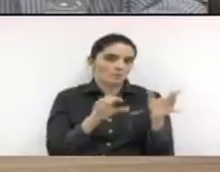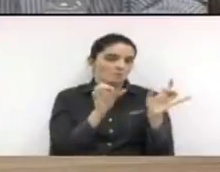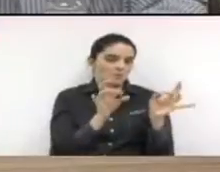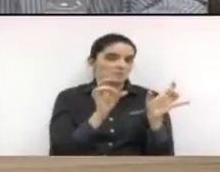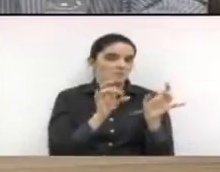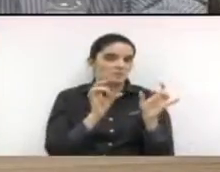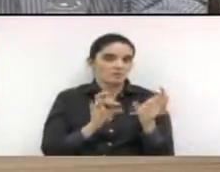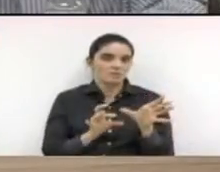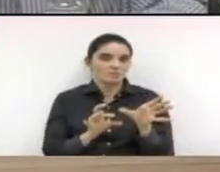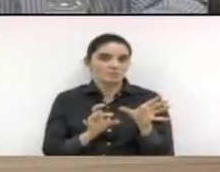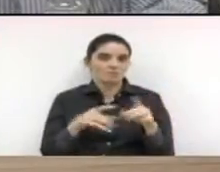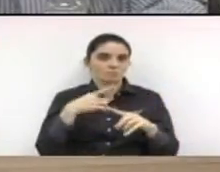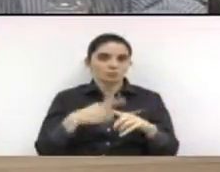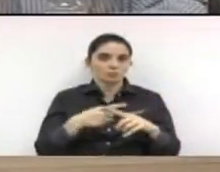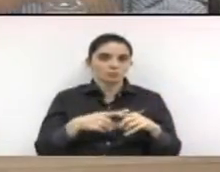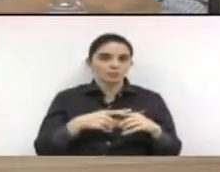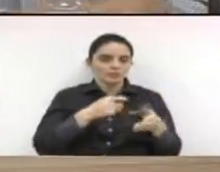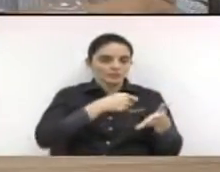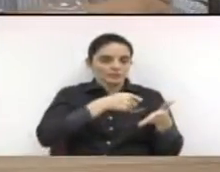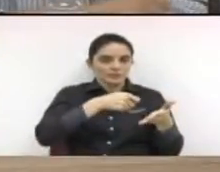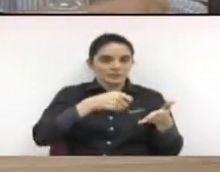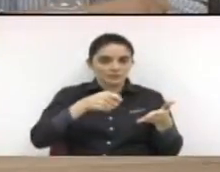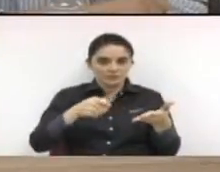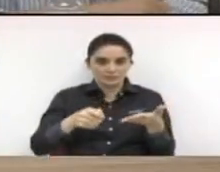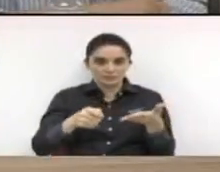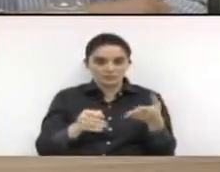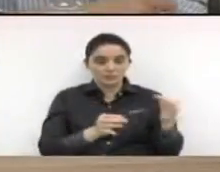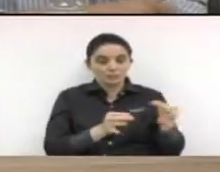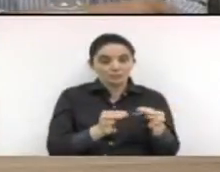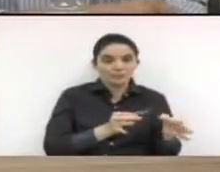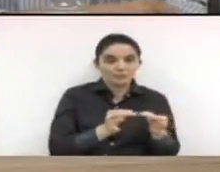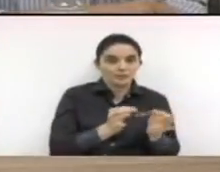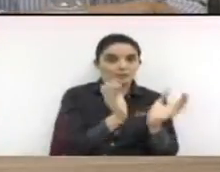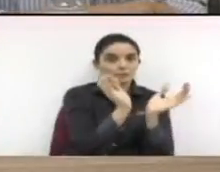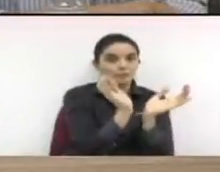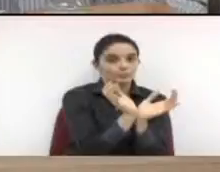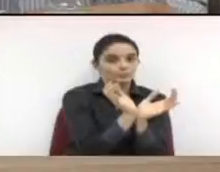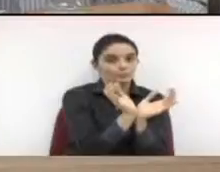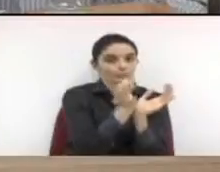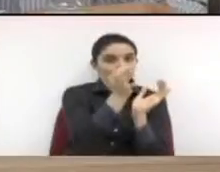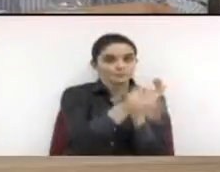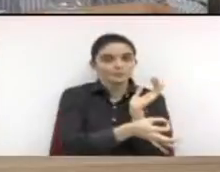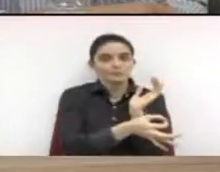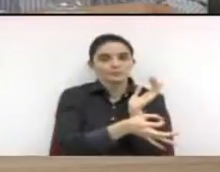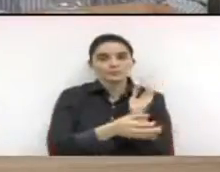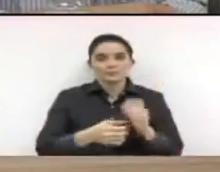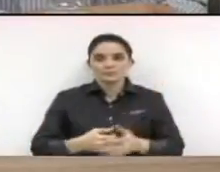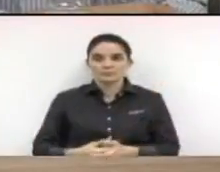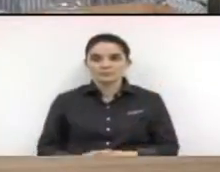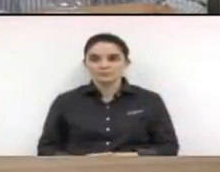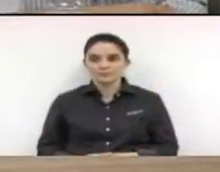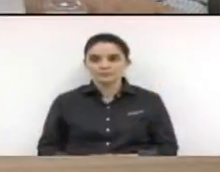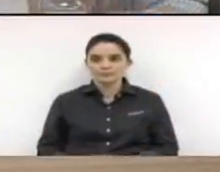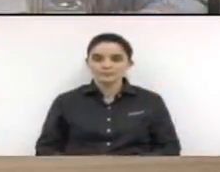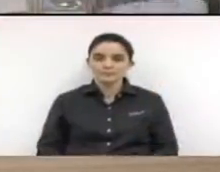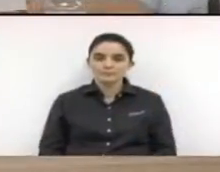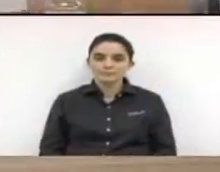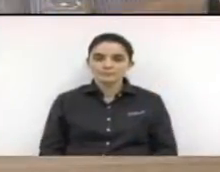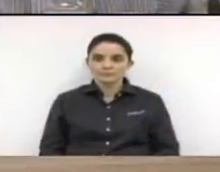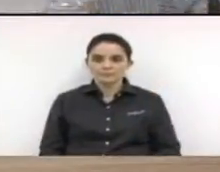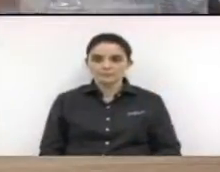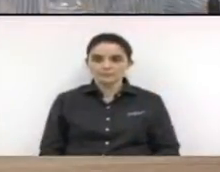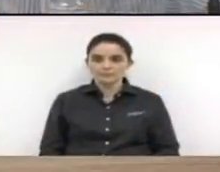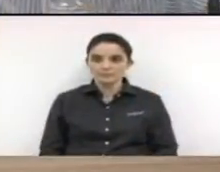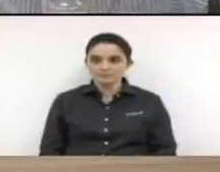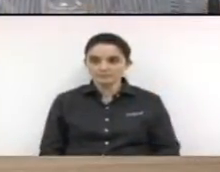redação ela já é feita, ou seja, elaborada pela comissão permanente de redação e justiça. Ao